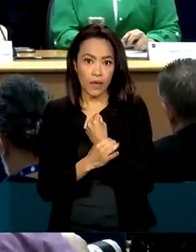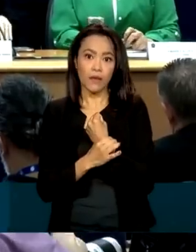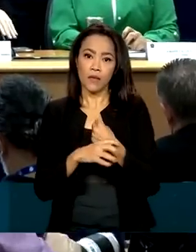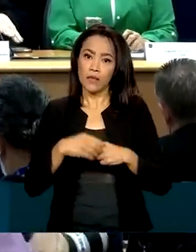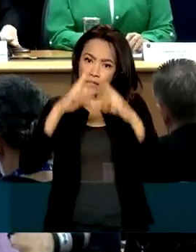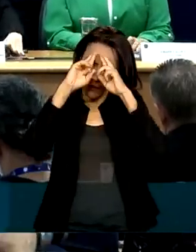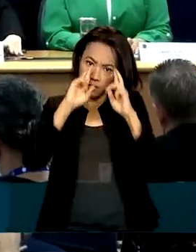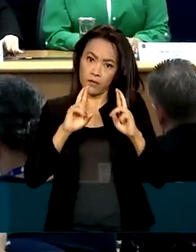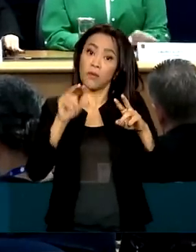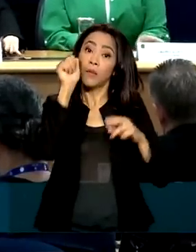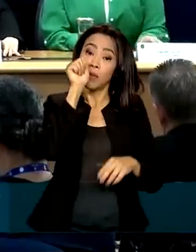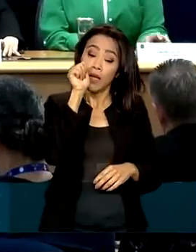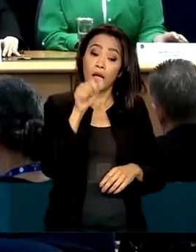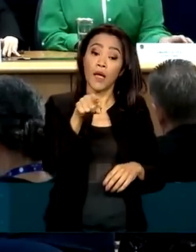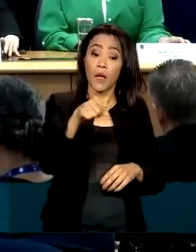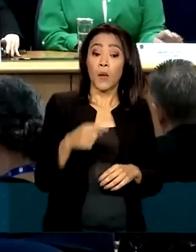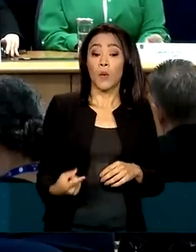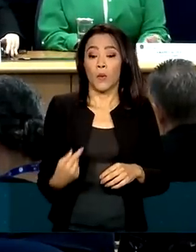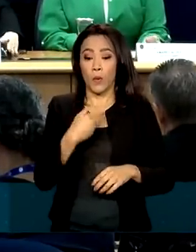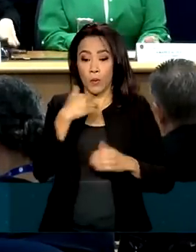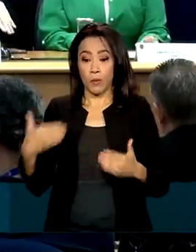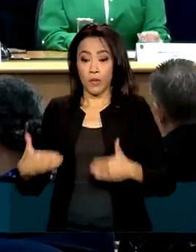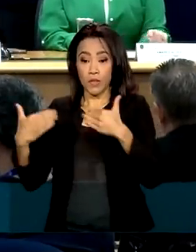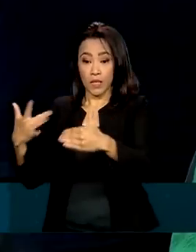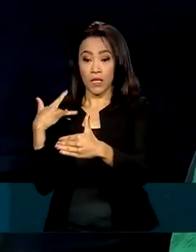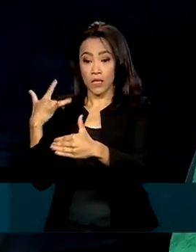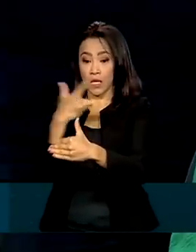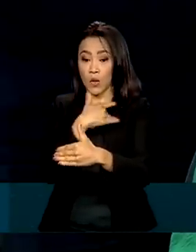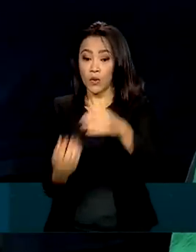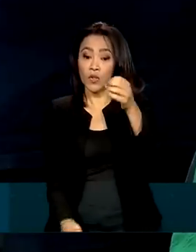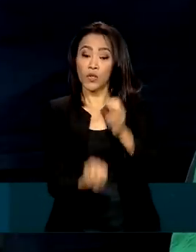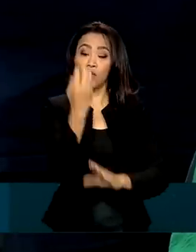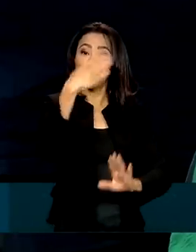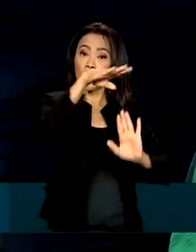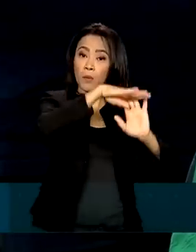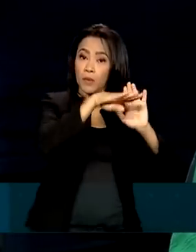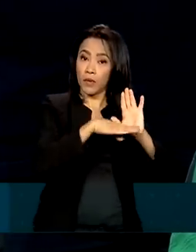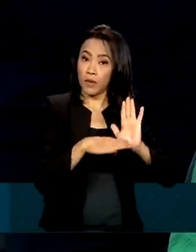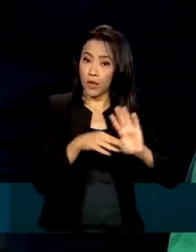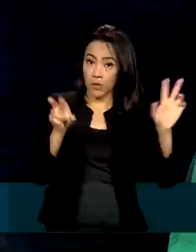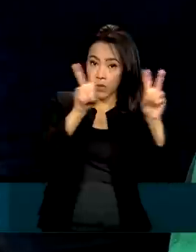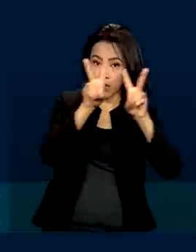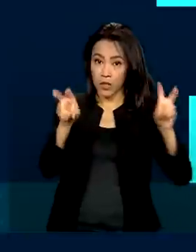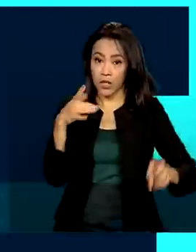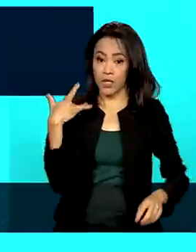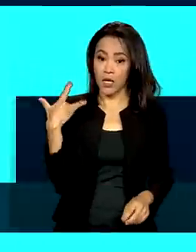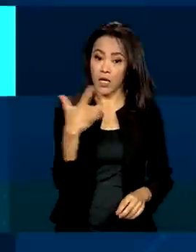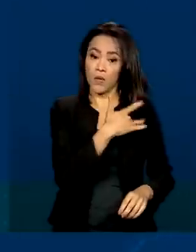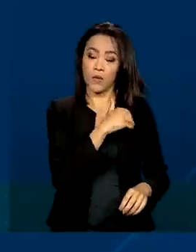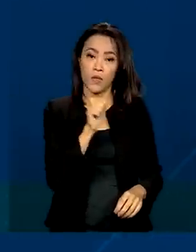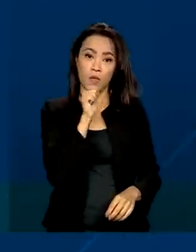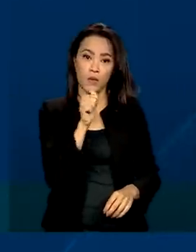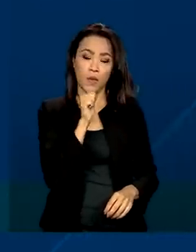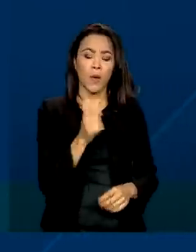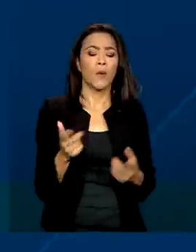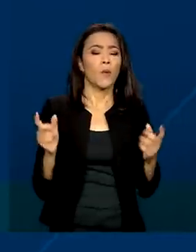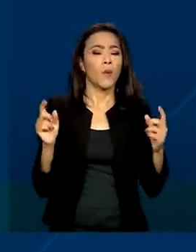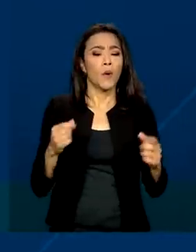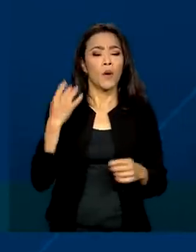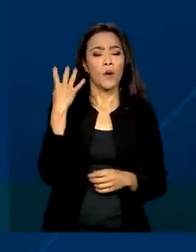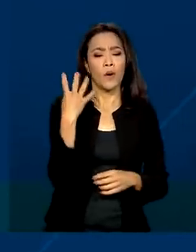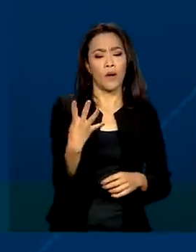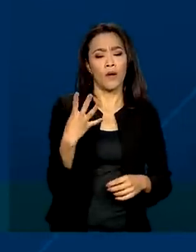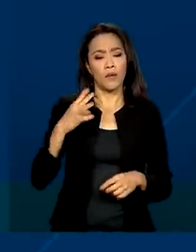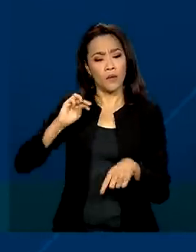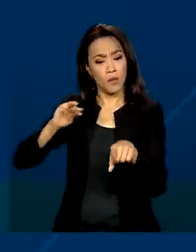Ministério da Saúde lançou o Programa de Proteção e Promoção da Saúde Menstrual. Cerca de 4 milhões